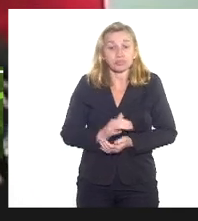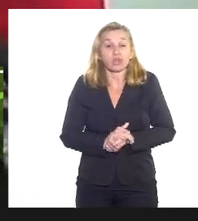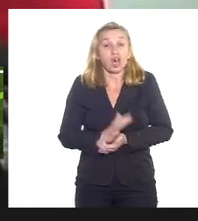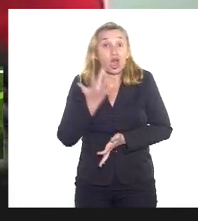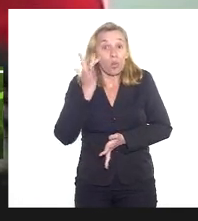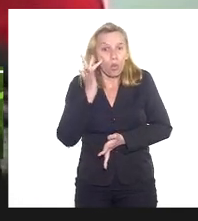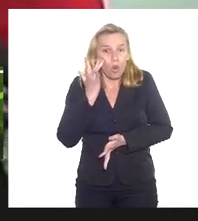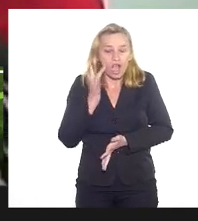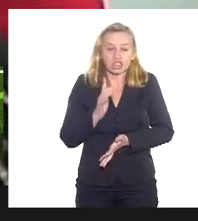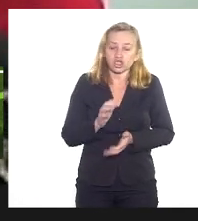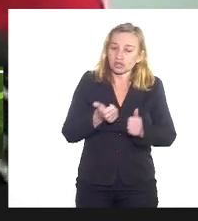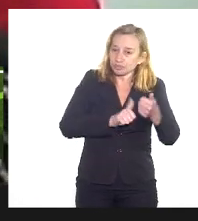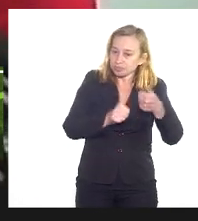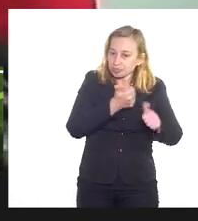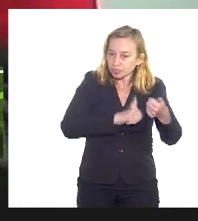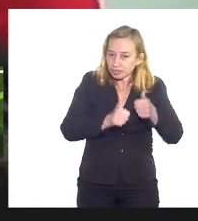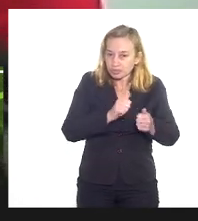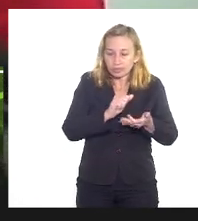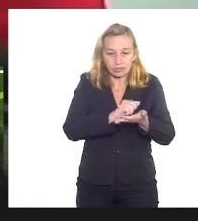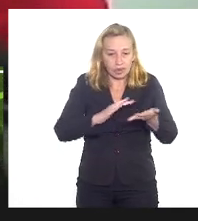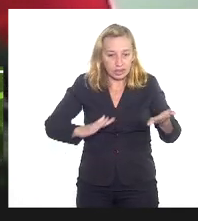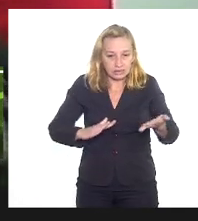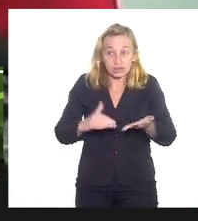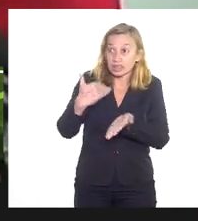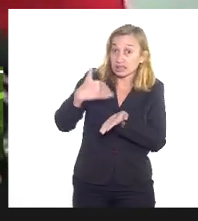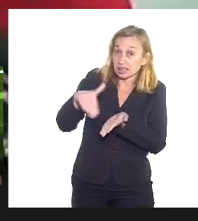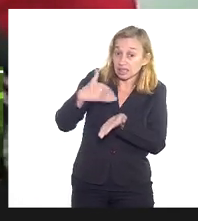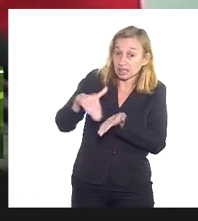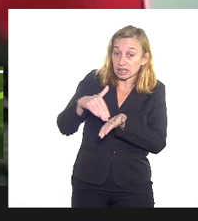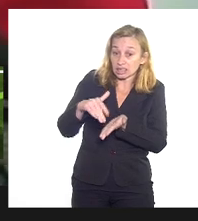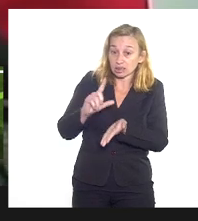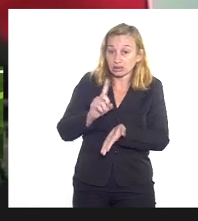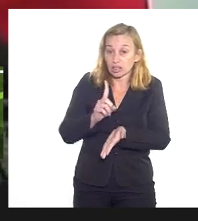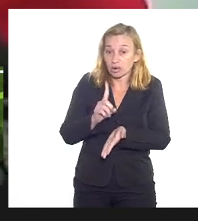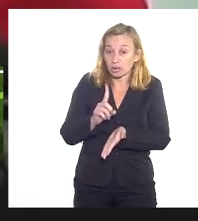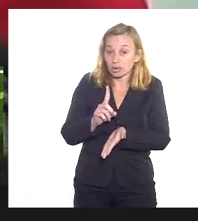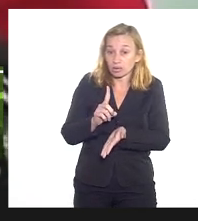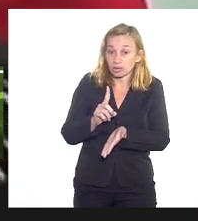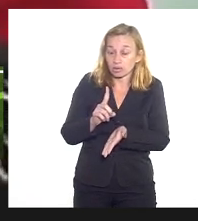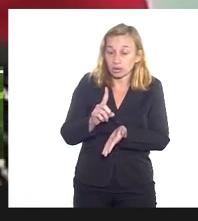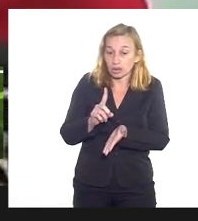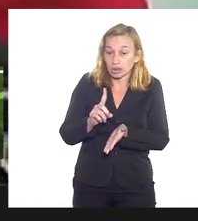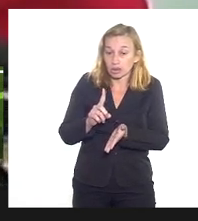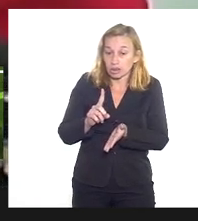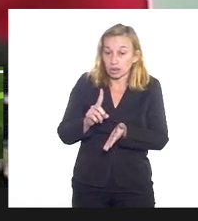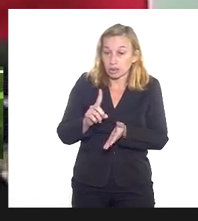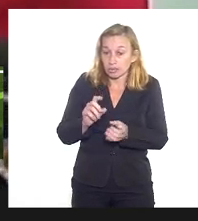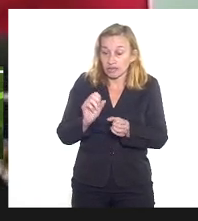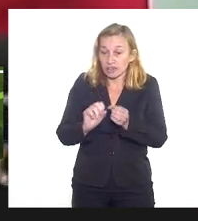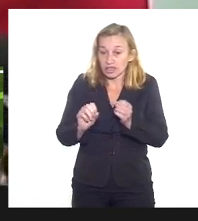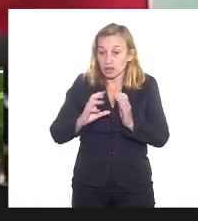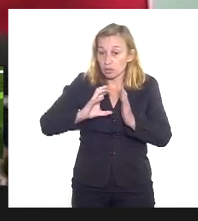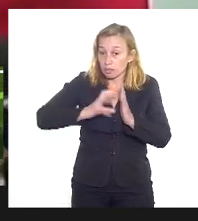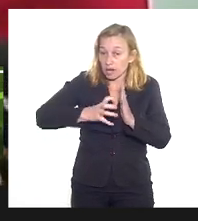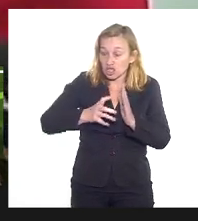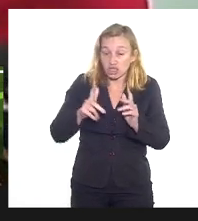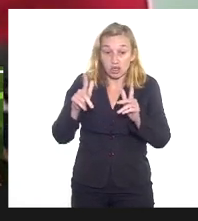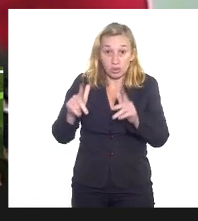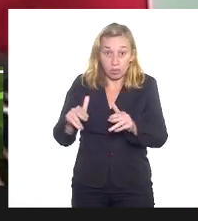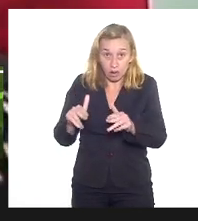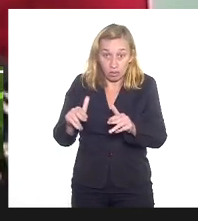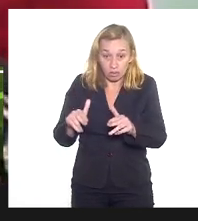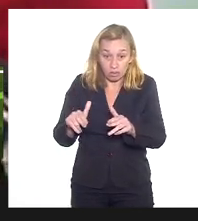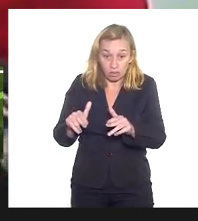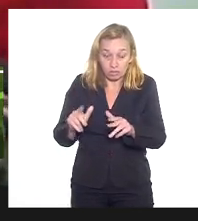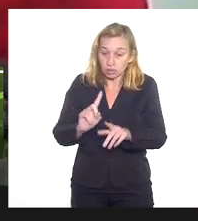que a avaliação da atividade de uma secretaria não deve ser feita pelo partido que está ocupando, eu não faço essa avaliação,